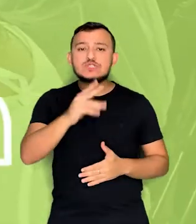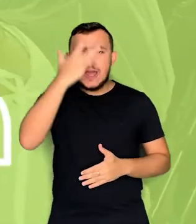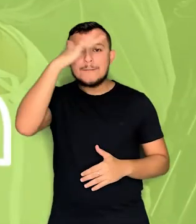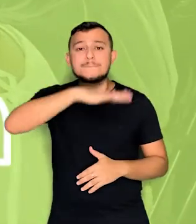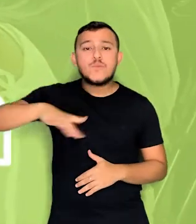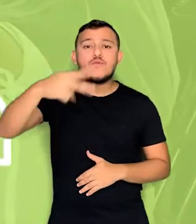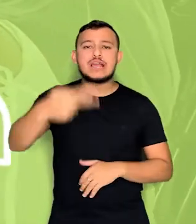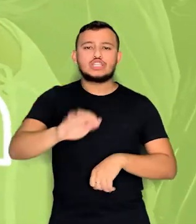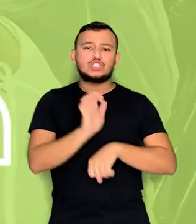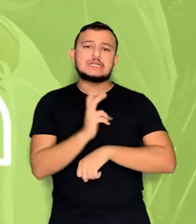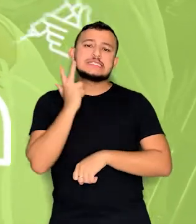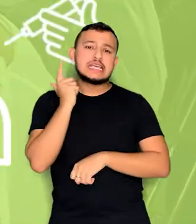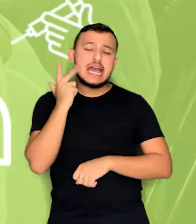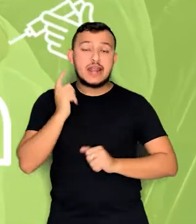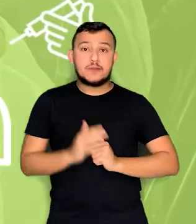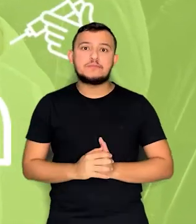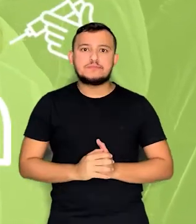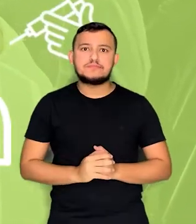ao povo cearense.